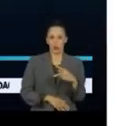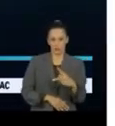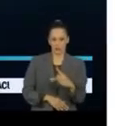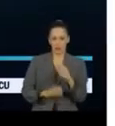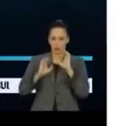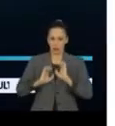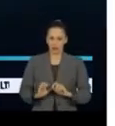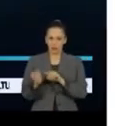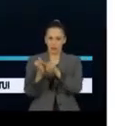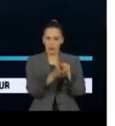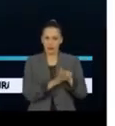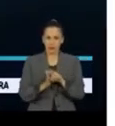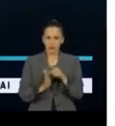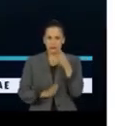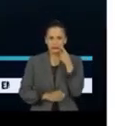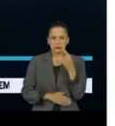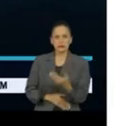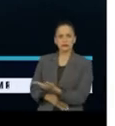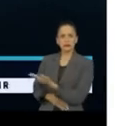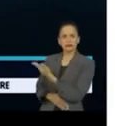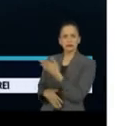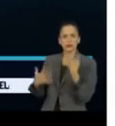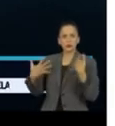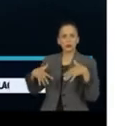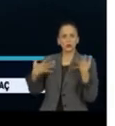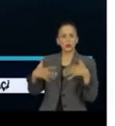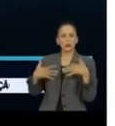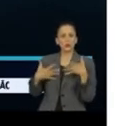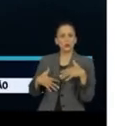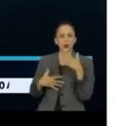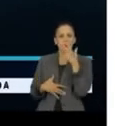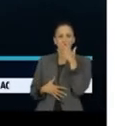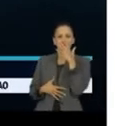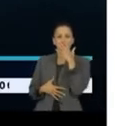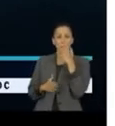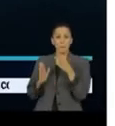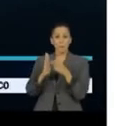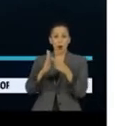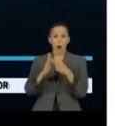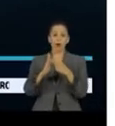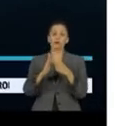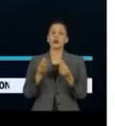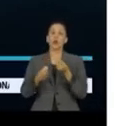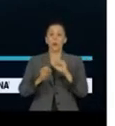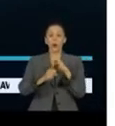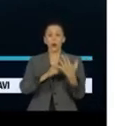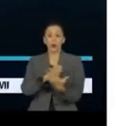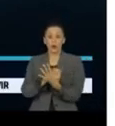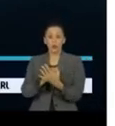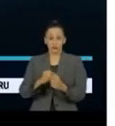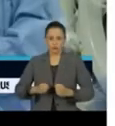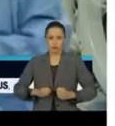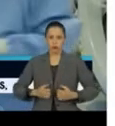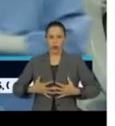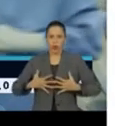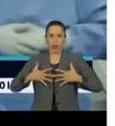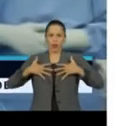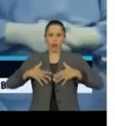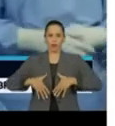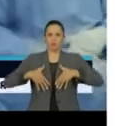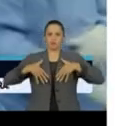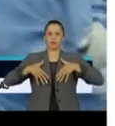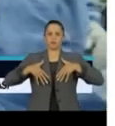A imagem é impressionante. Mostra a ação devastadora do novo coronavírus em um pulmão. A